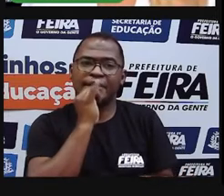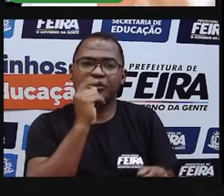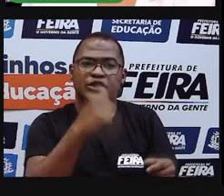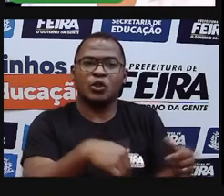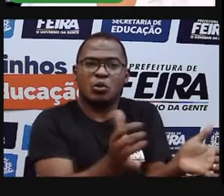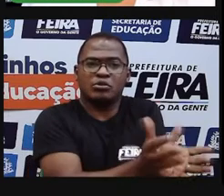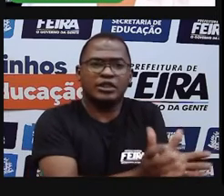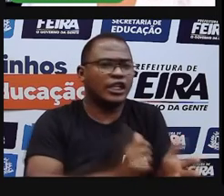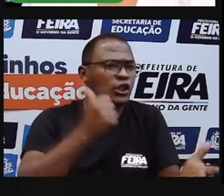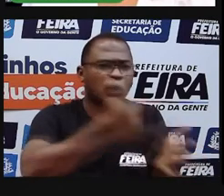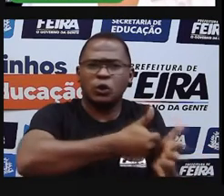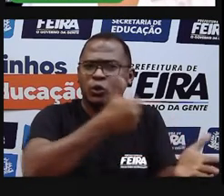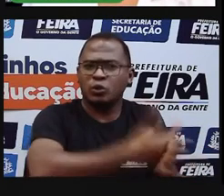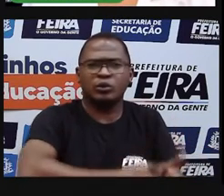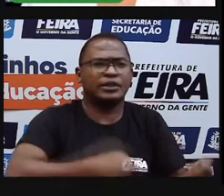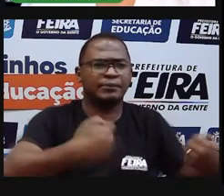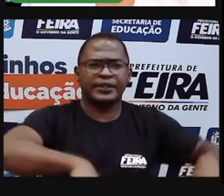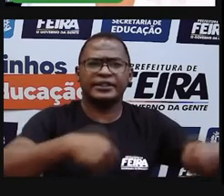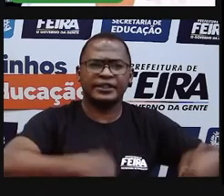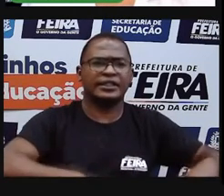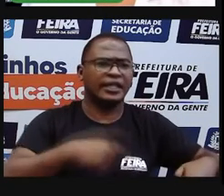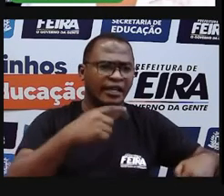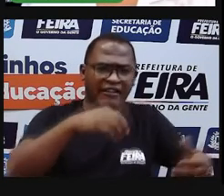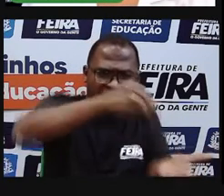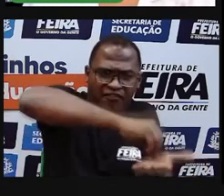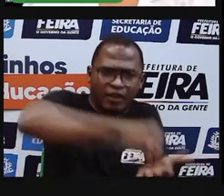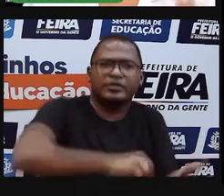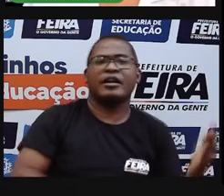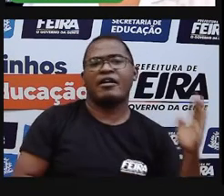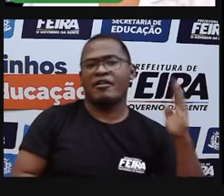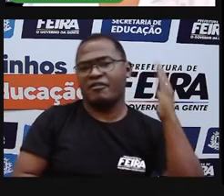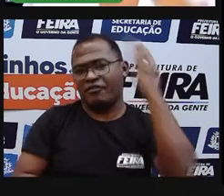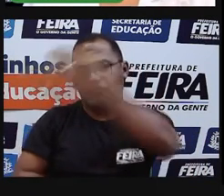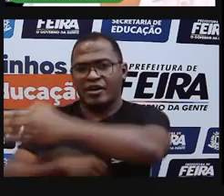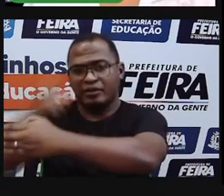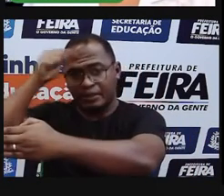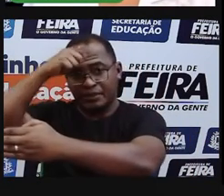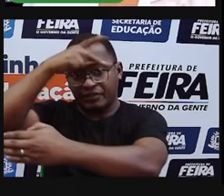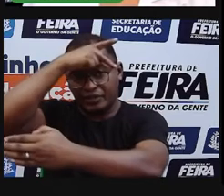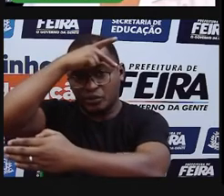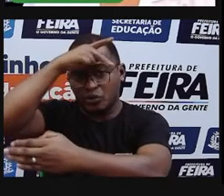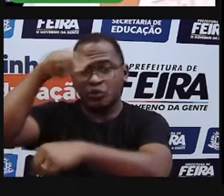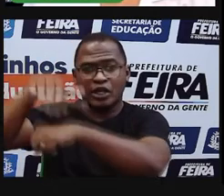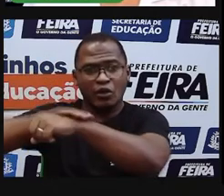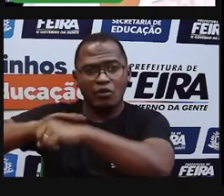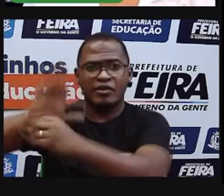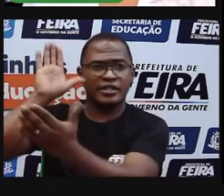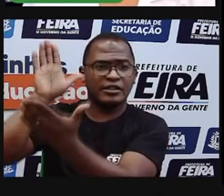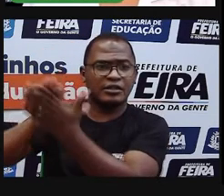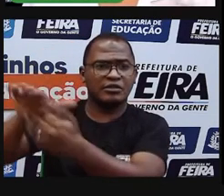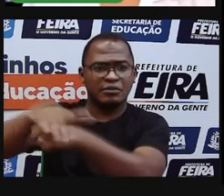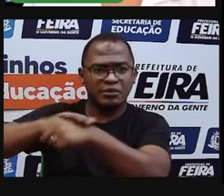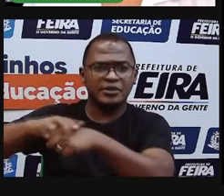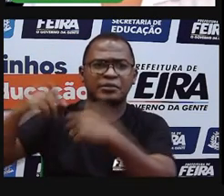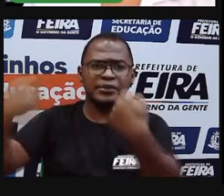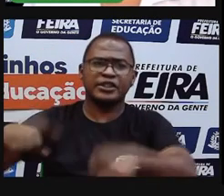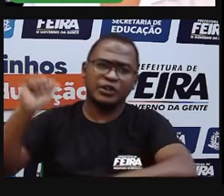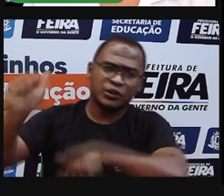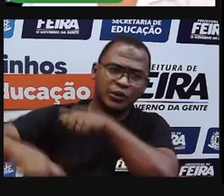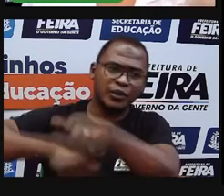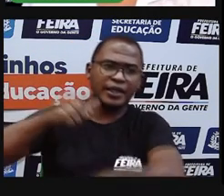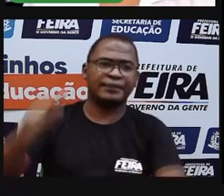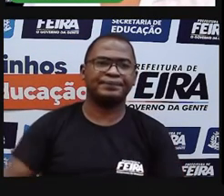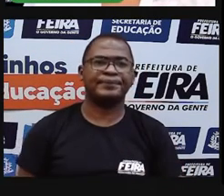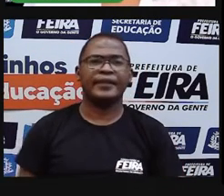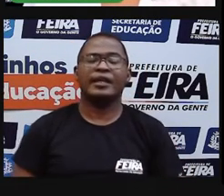Eles vão atrás do prefeito, eles vão atrás de melhorias de qualidade de vida para aquele local. Já tem outros